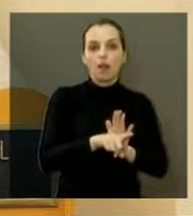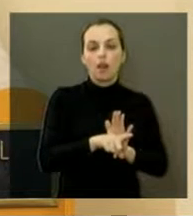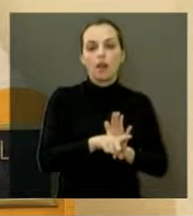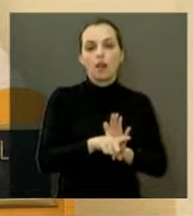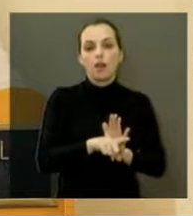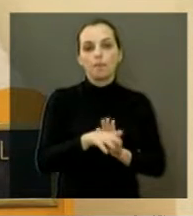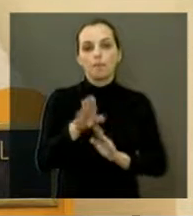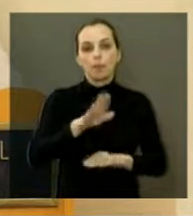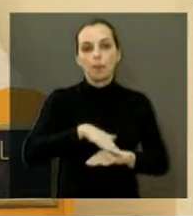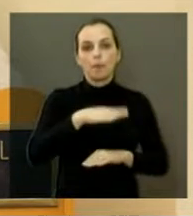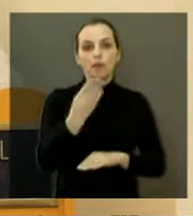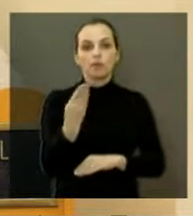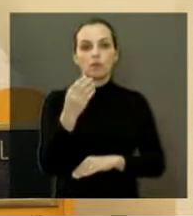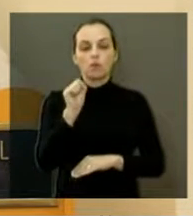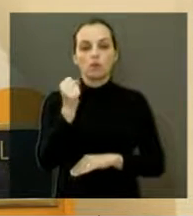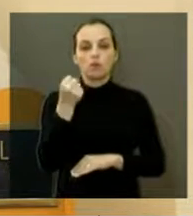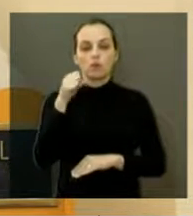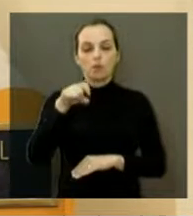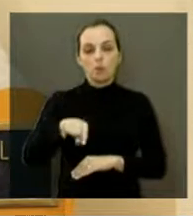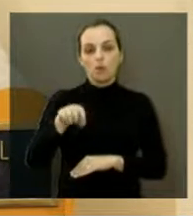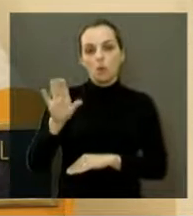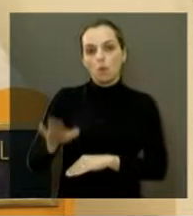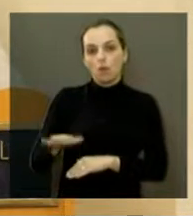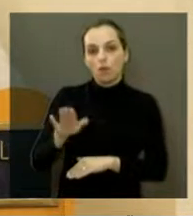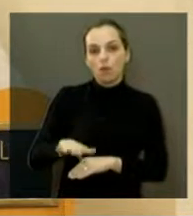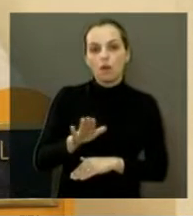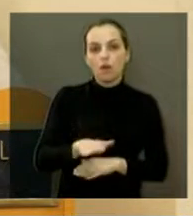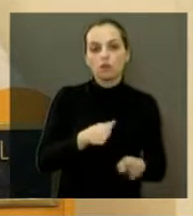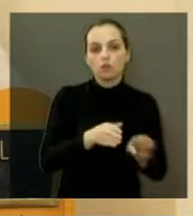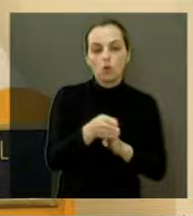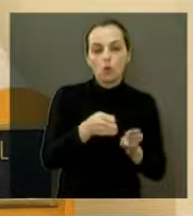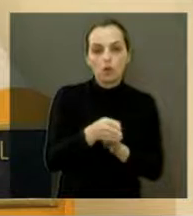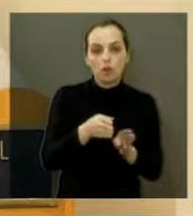48 mil crianças já foram instruídas, ou seja,